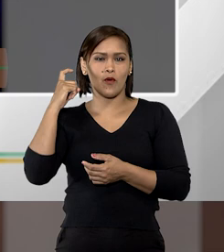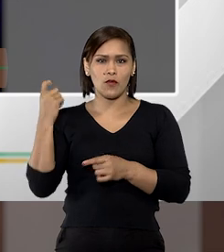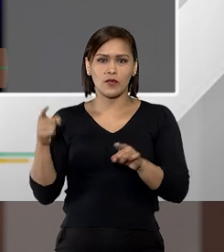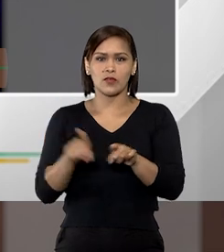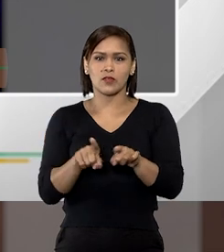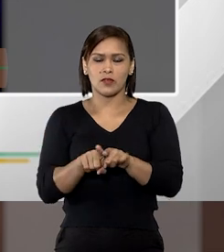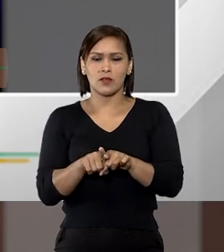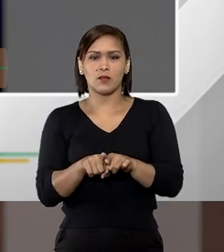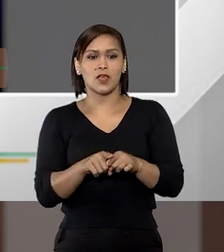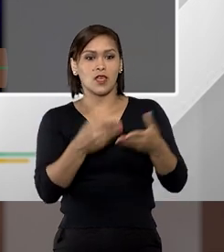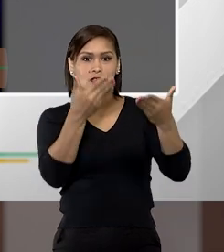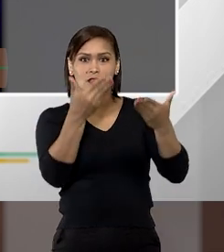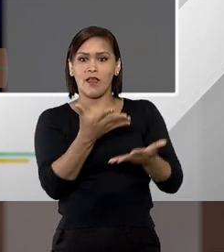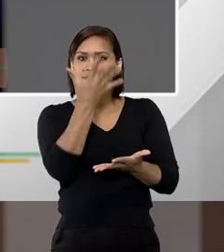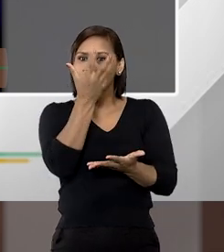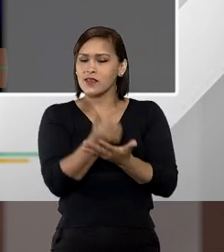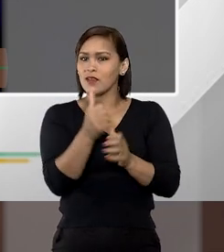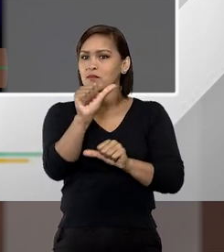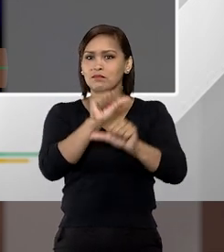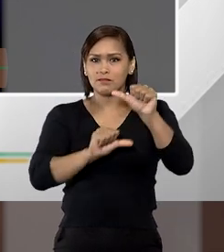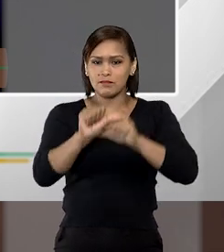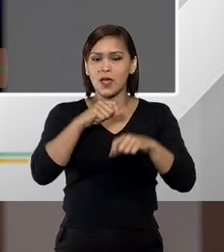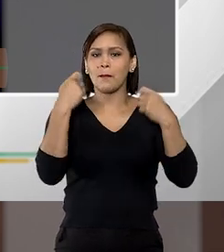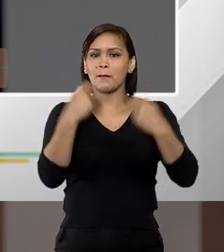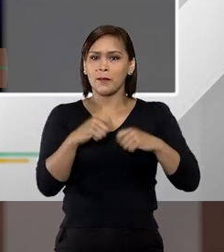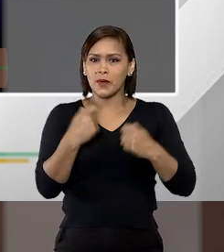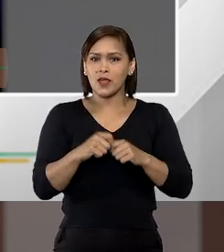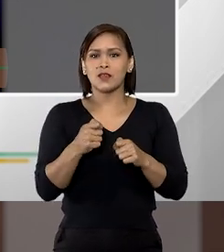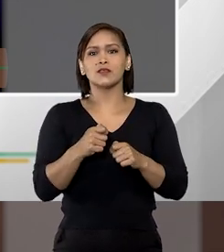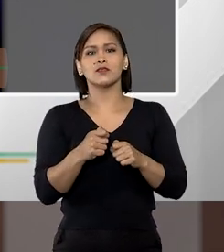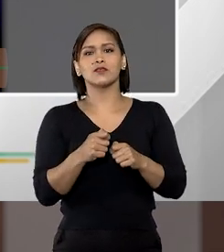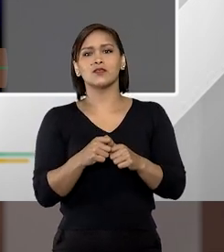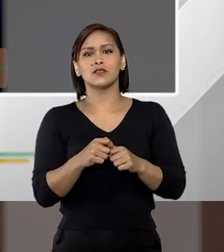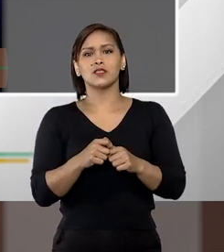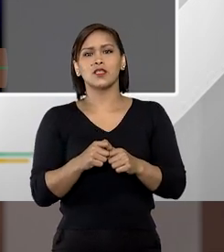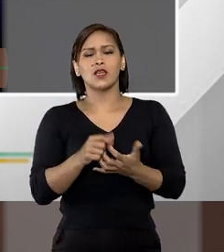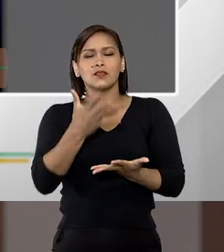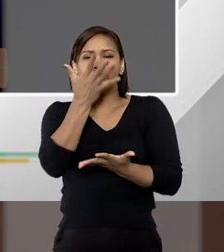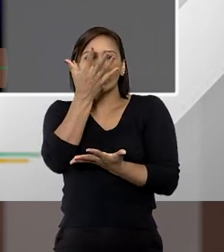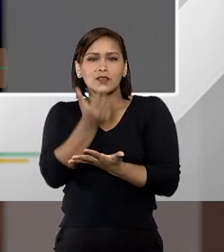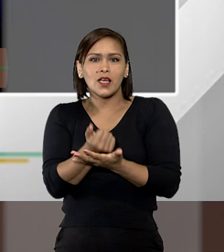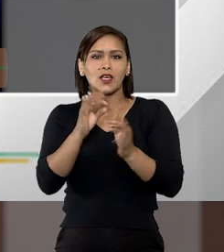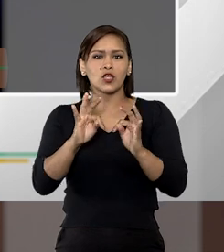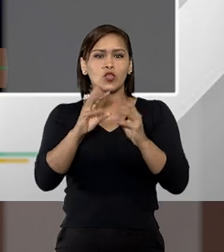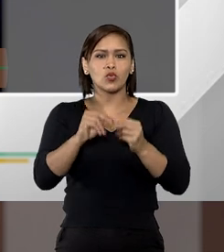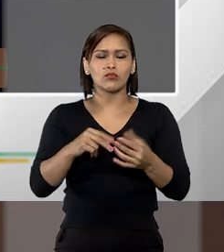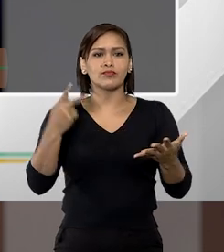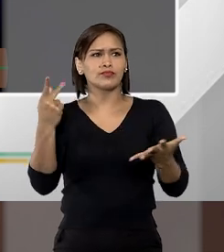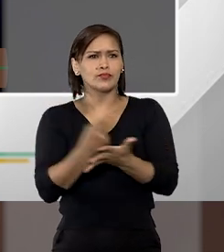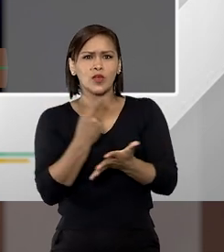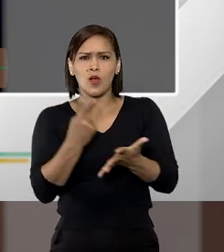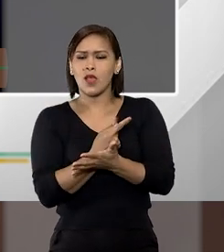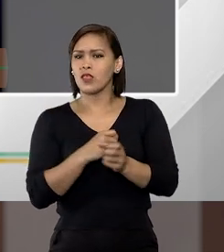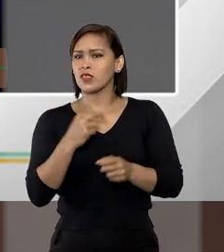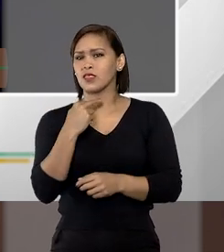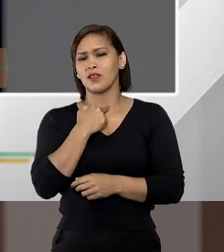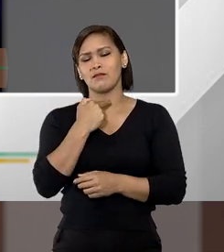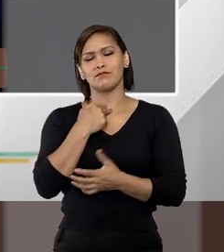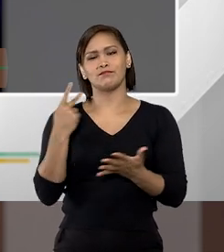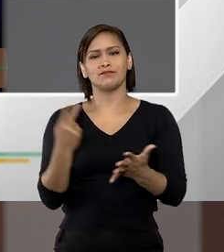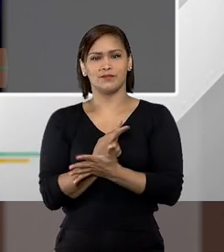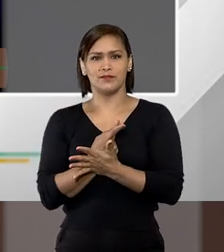é que essa aceitação é que tem que mudar essa tolerância com que é intolerável não pode